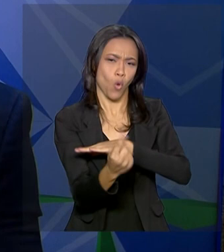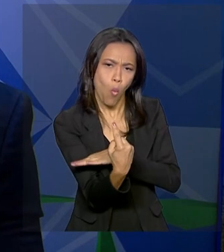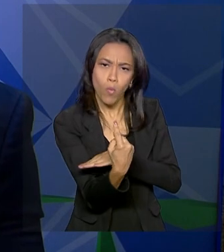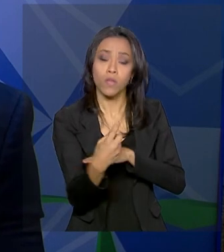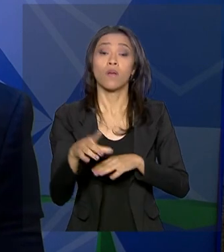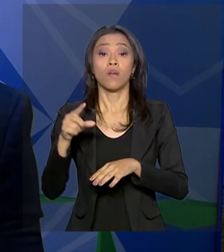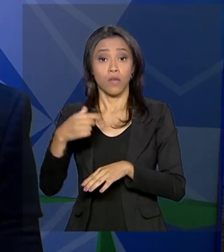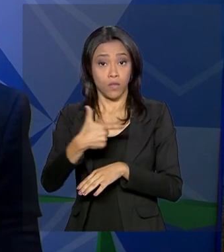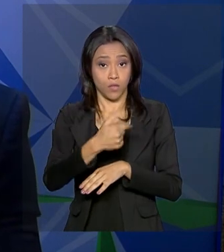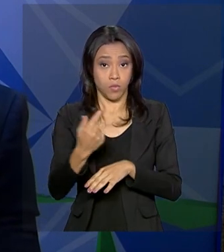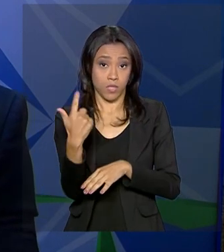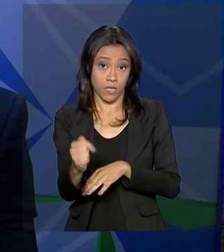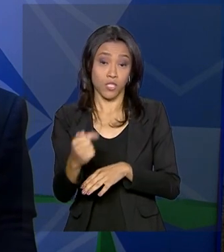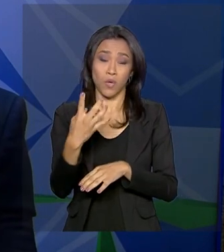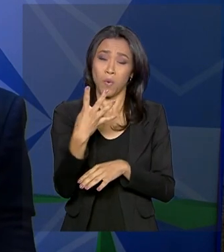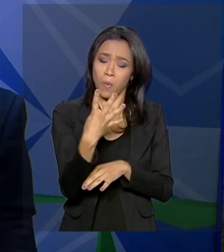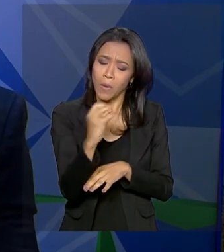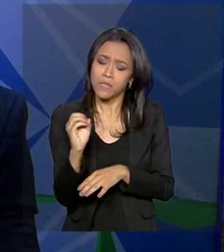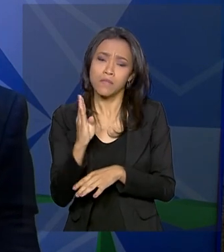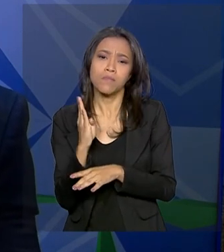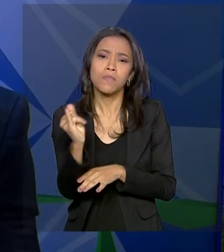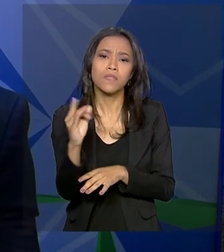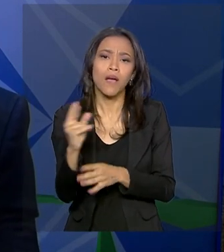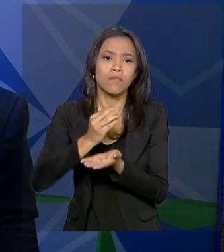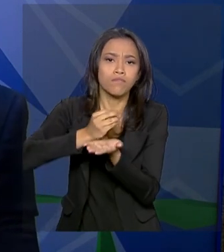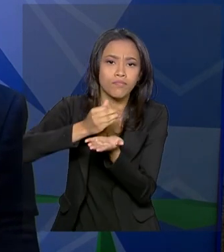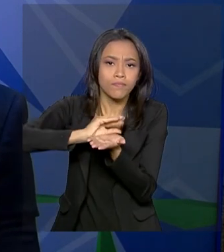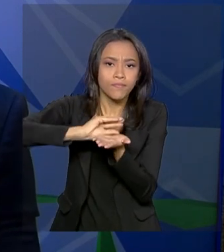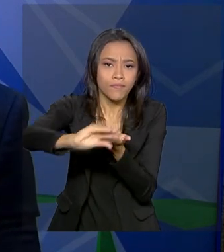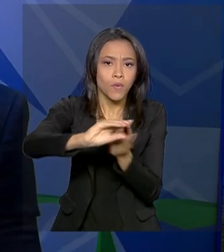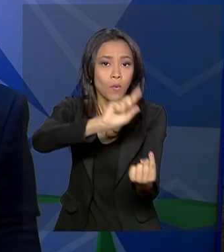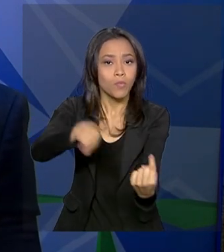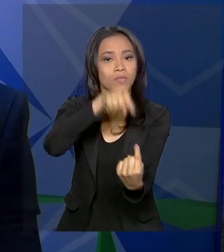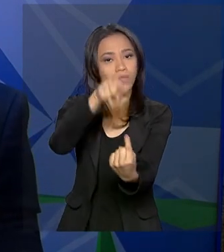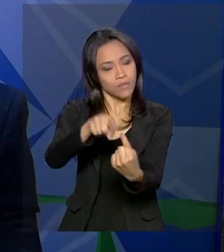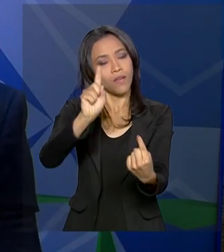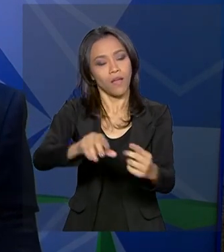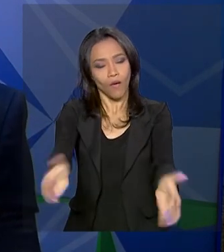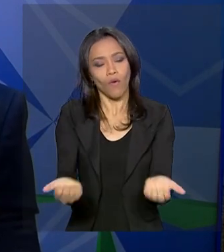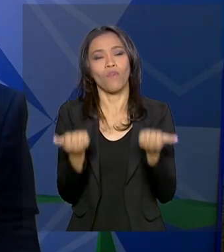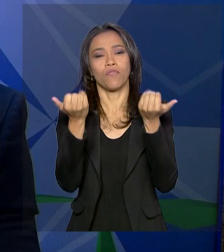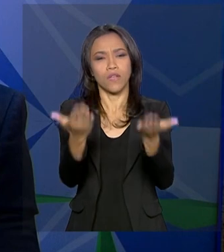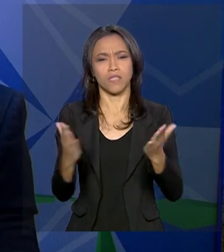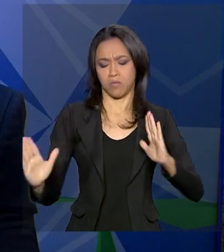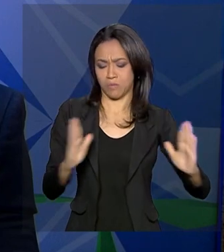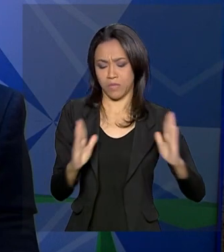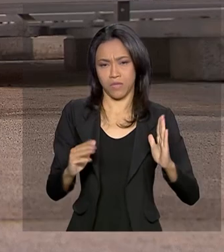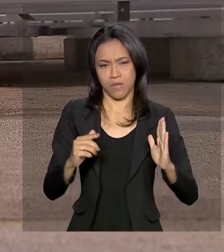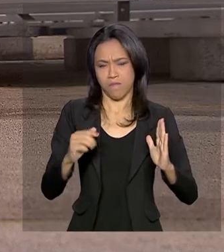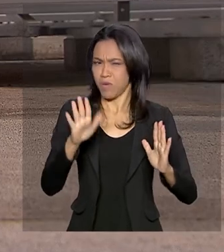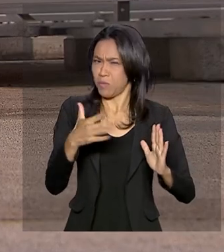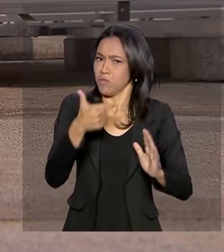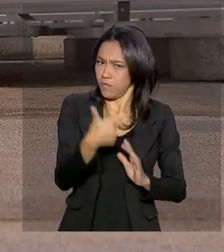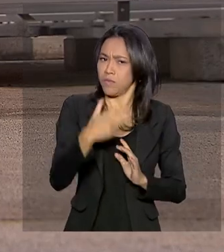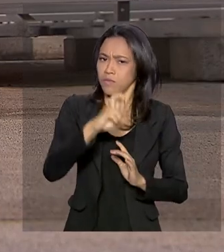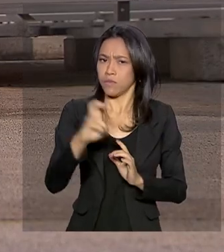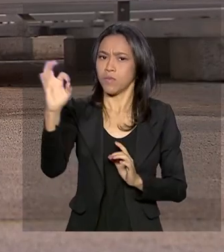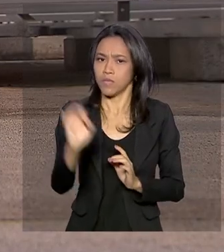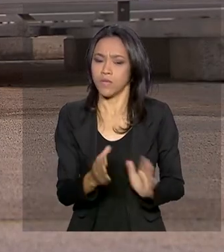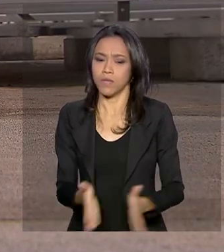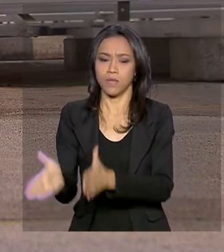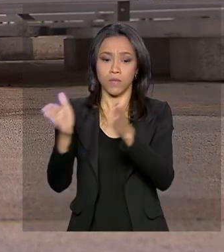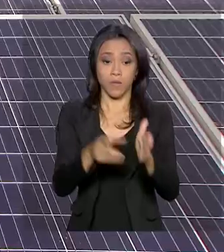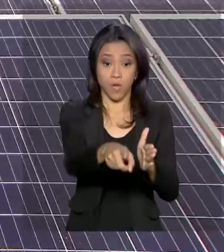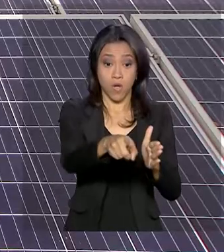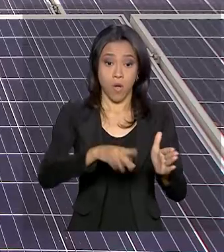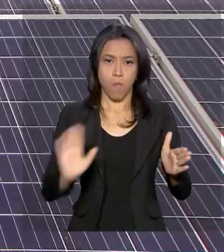400 bilhões de reais no setor. A ideia é aumentar a oferta em 25%. A produção de energia